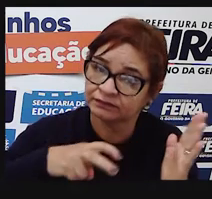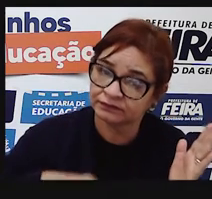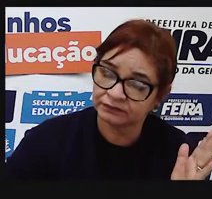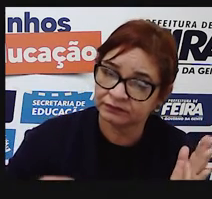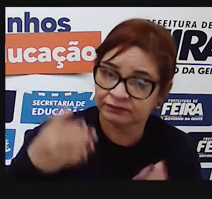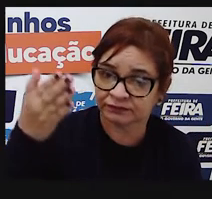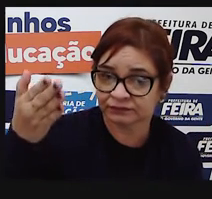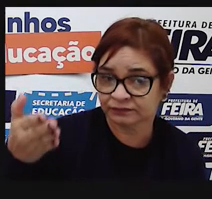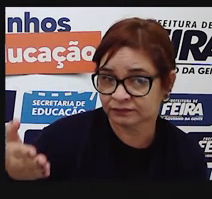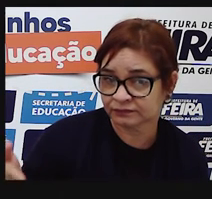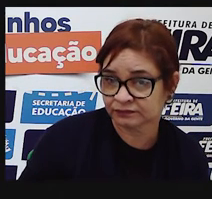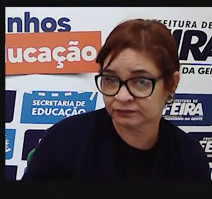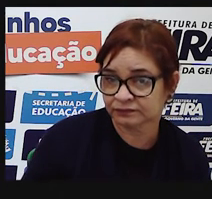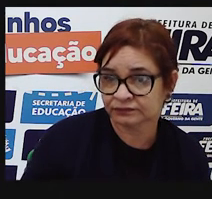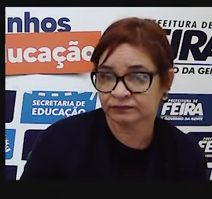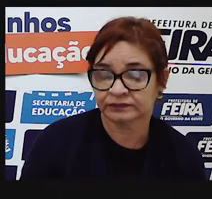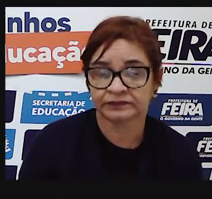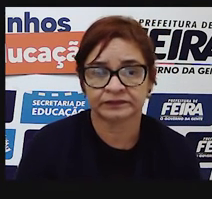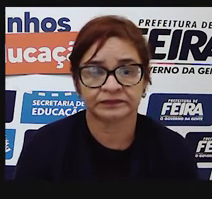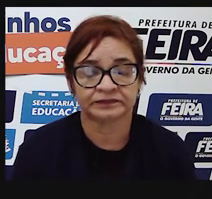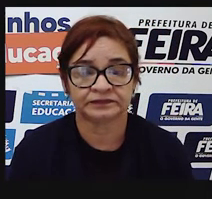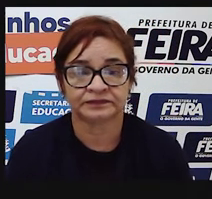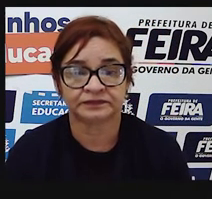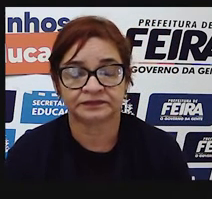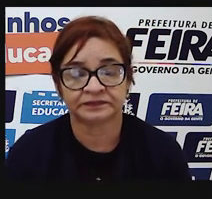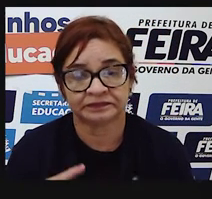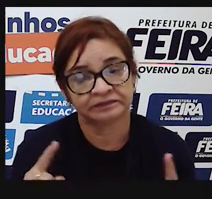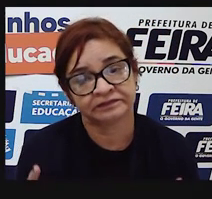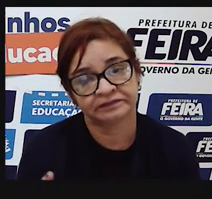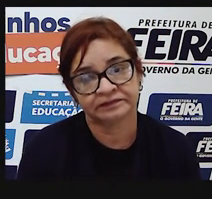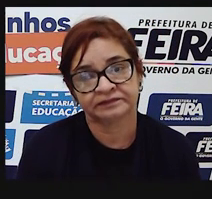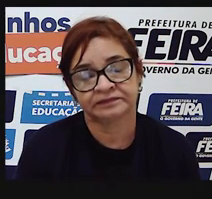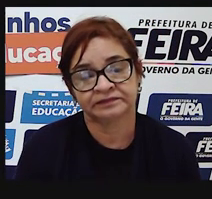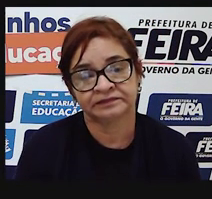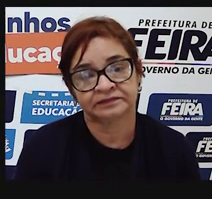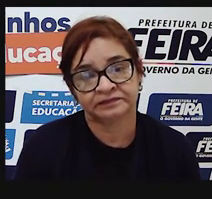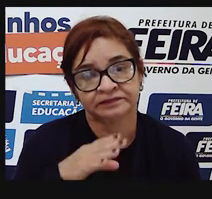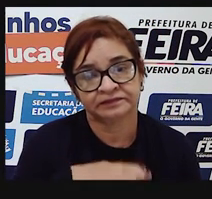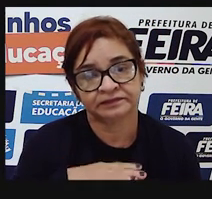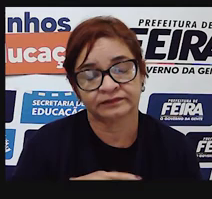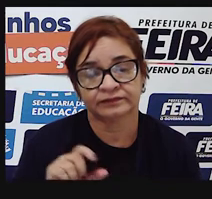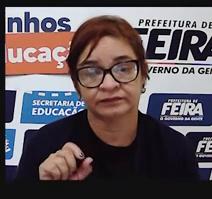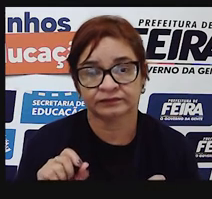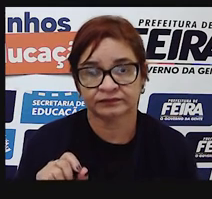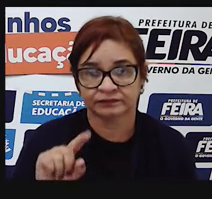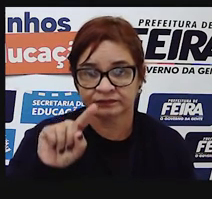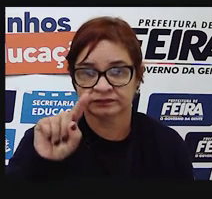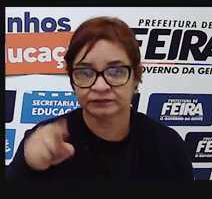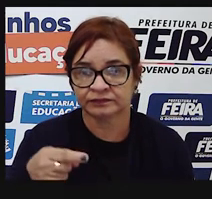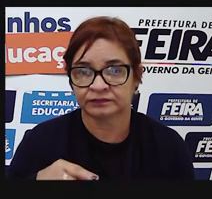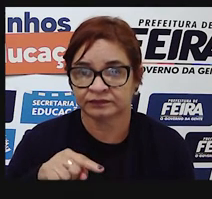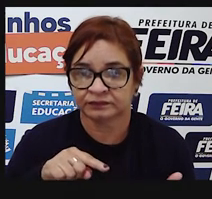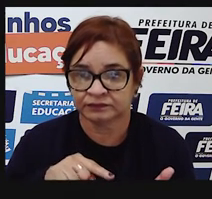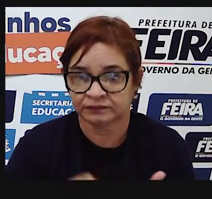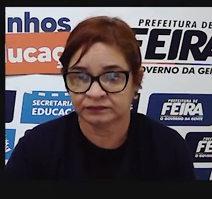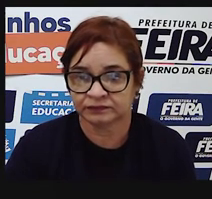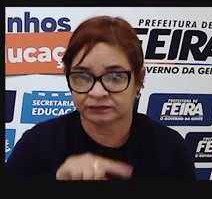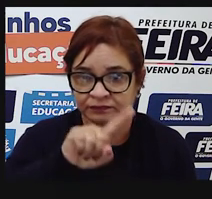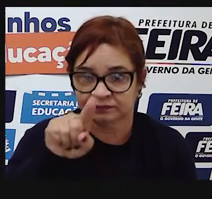os sinais mais utilizados na língua portuguesa, vírgula, ponto,